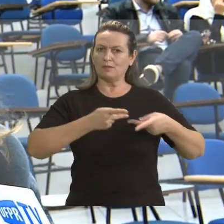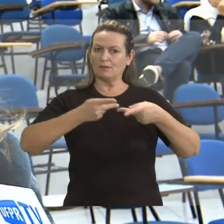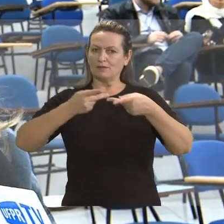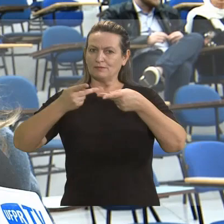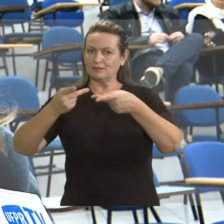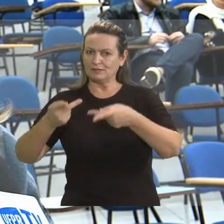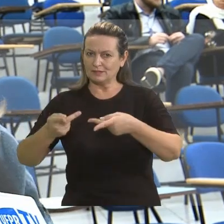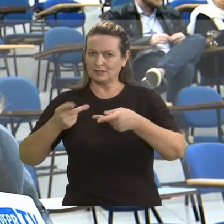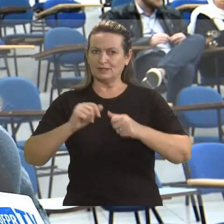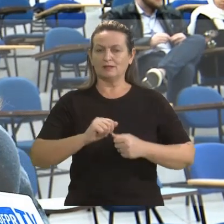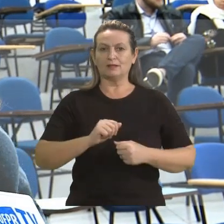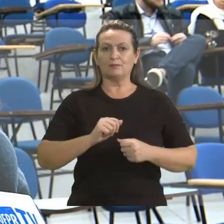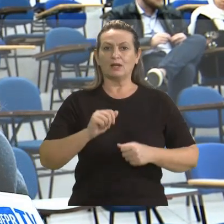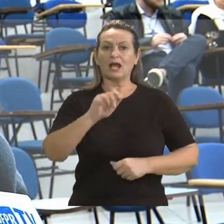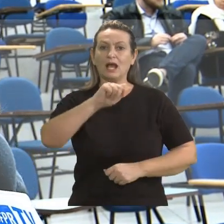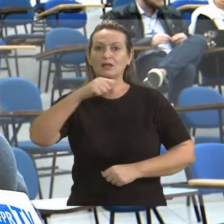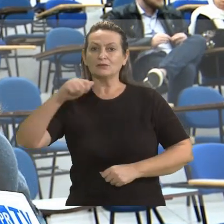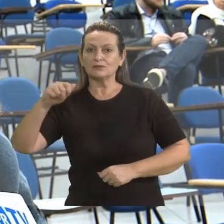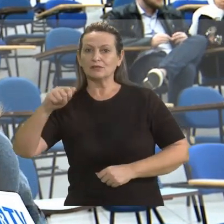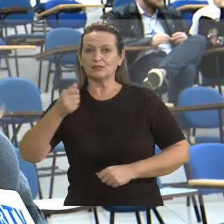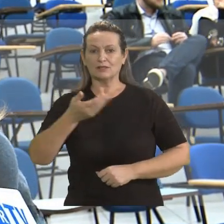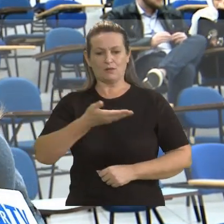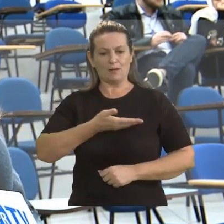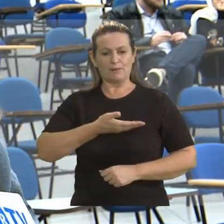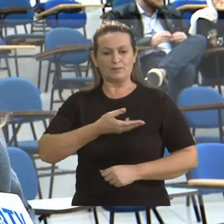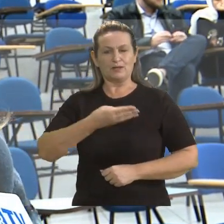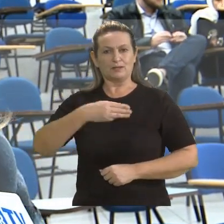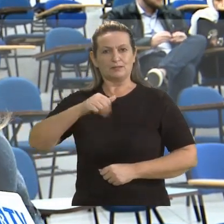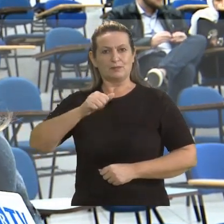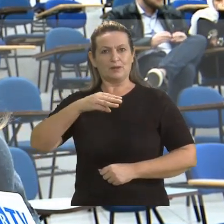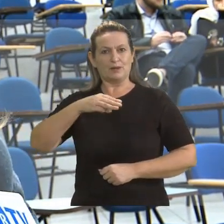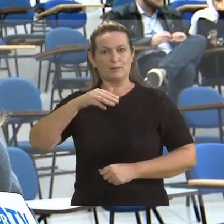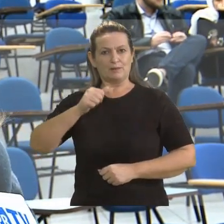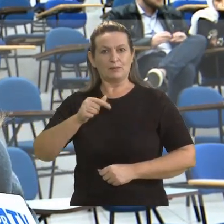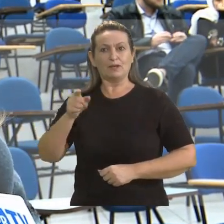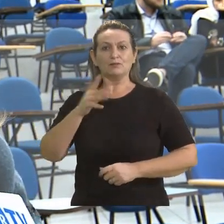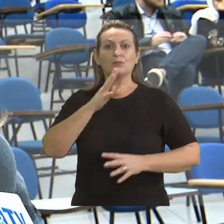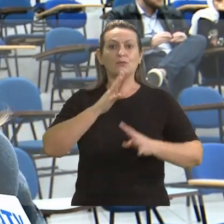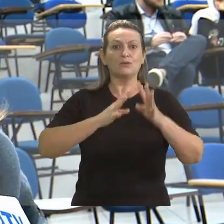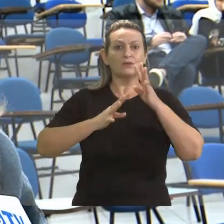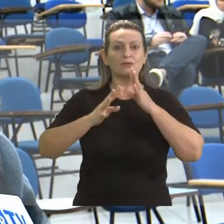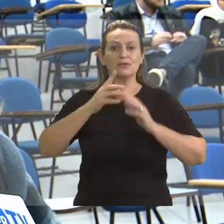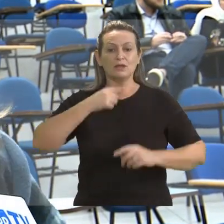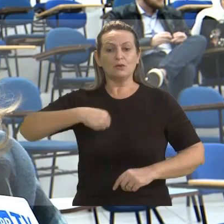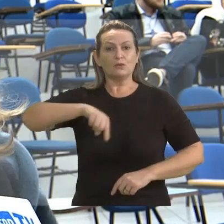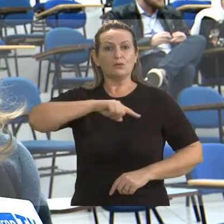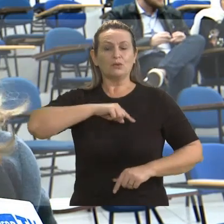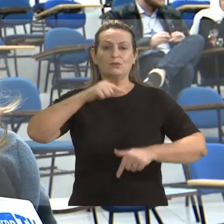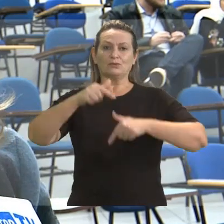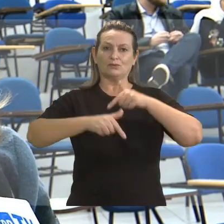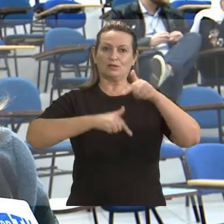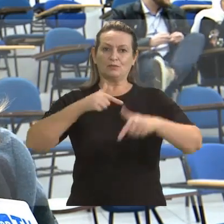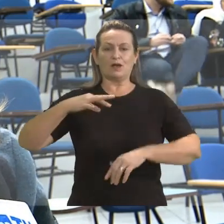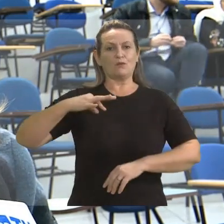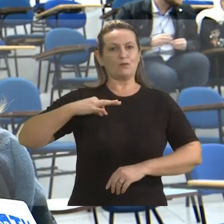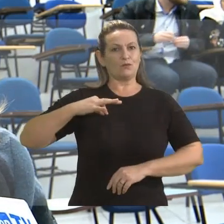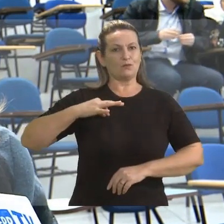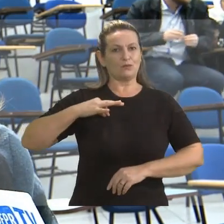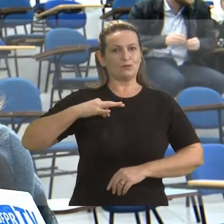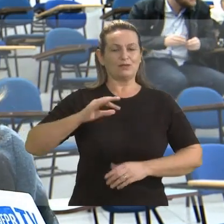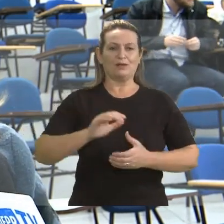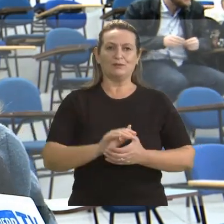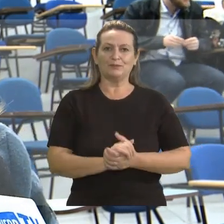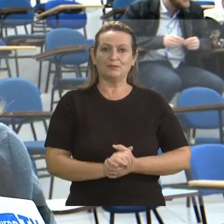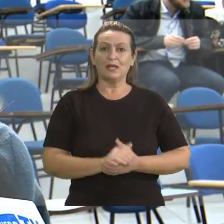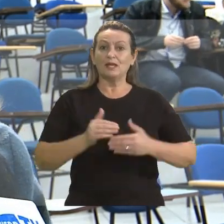uma visita na realidade à Associação Amigas da Mama para que elas conhecessem o nosso trabalho voluntário, juntamente com a professora Gisele.